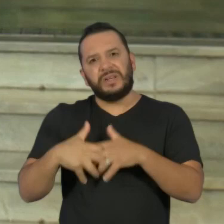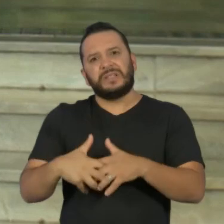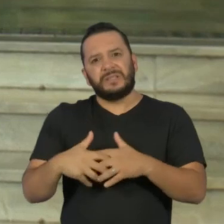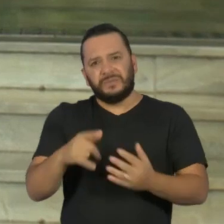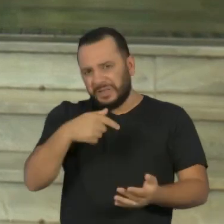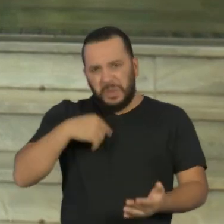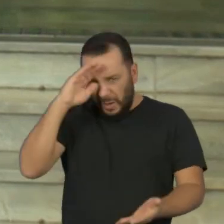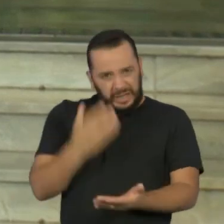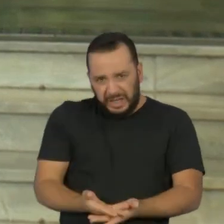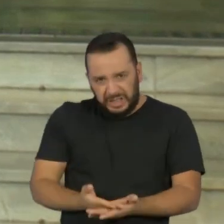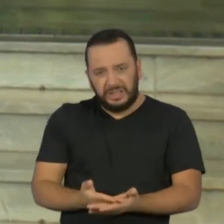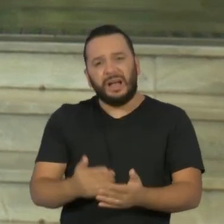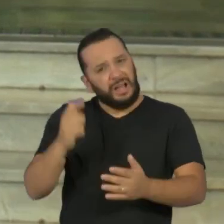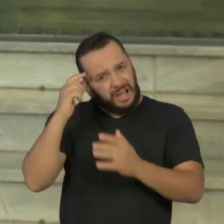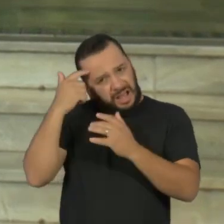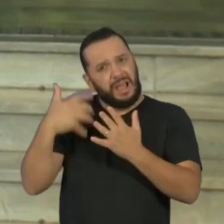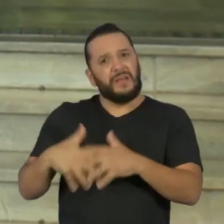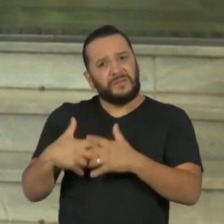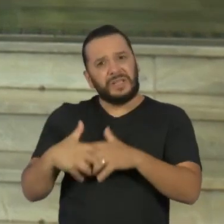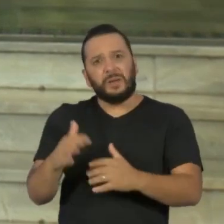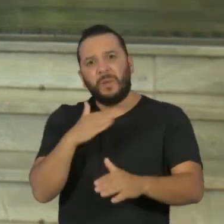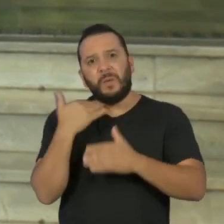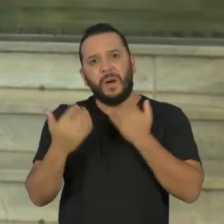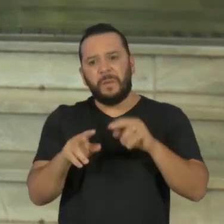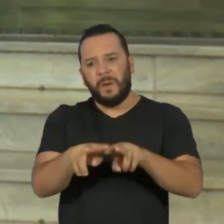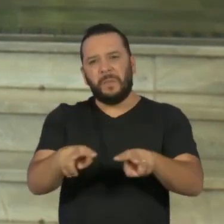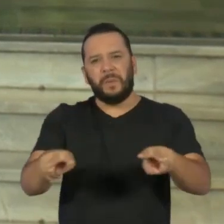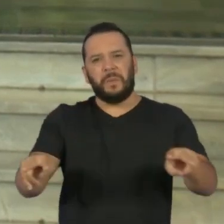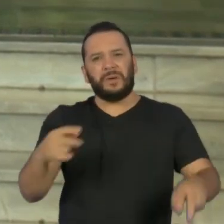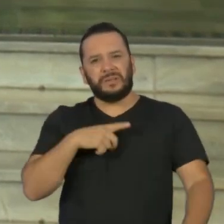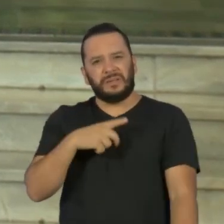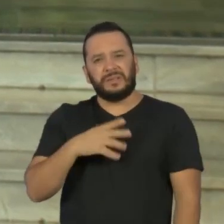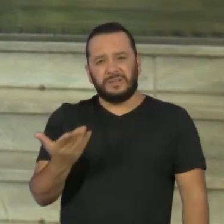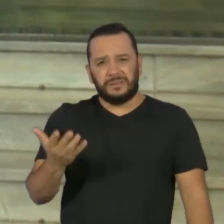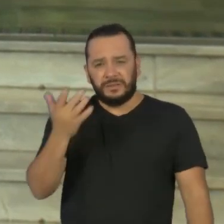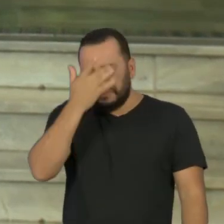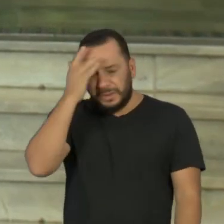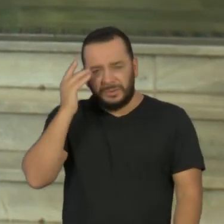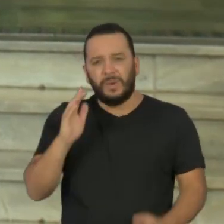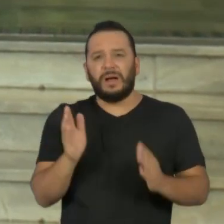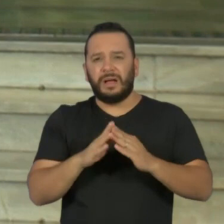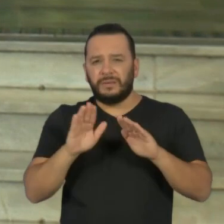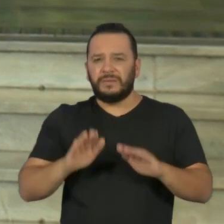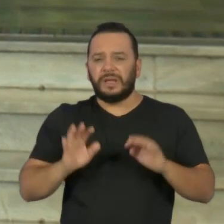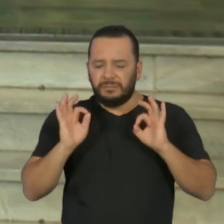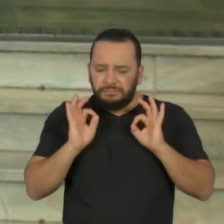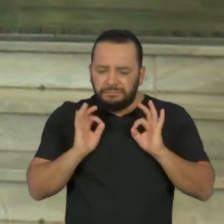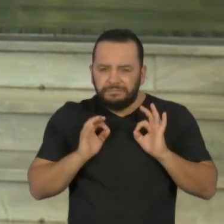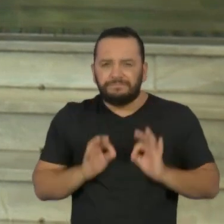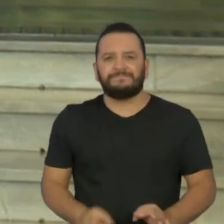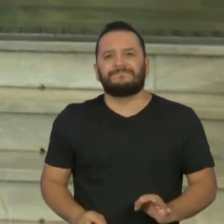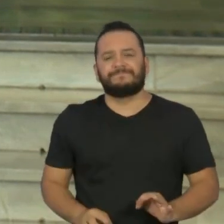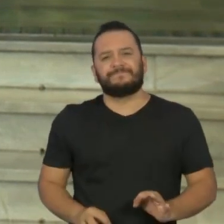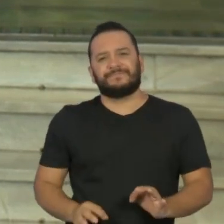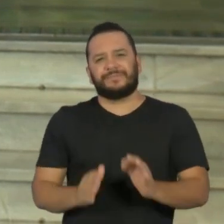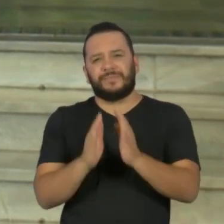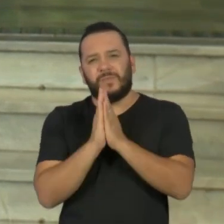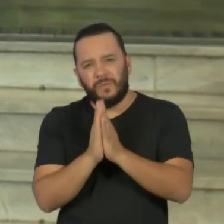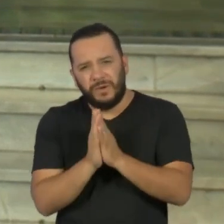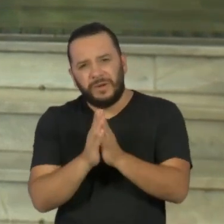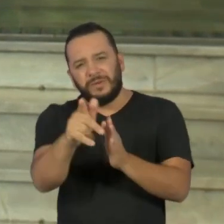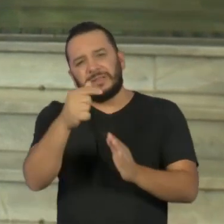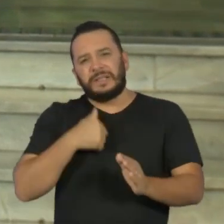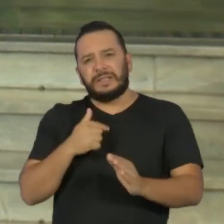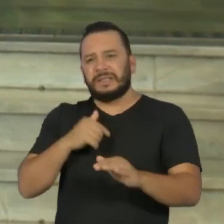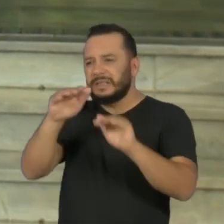social. E aos que estão fazendo o isolamento corretamente, nos ajudem a convencer as